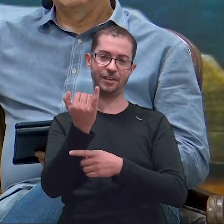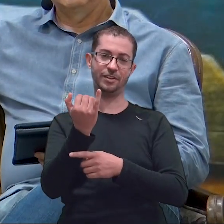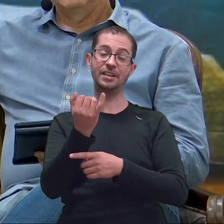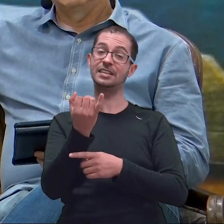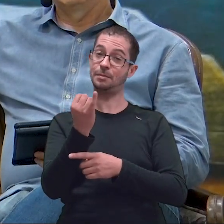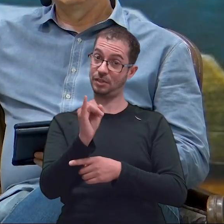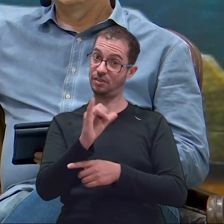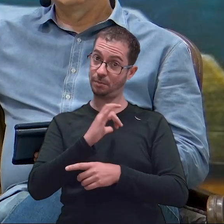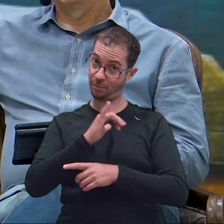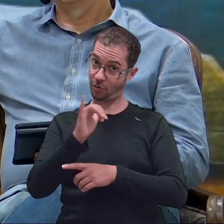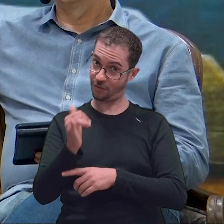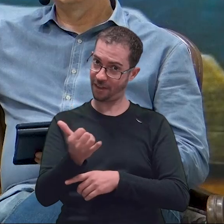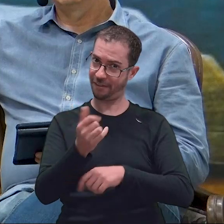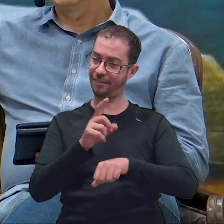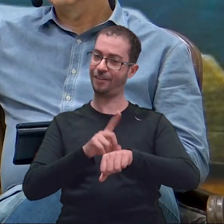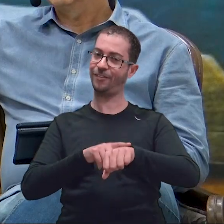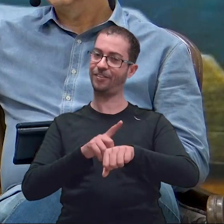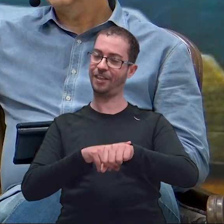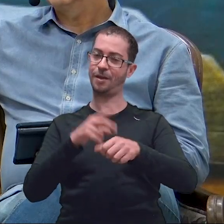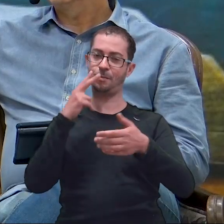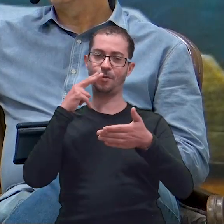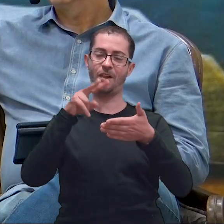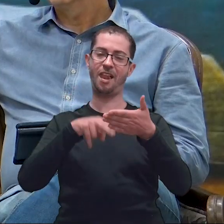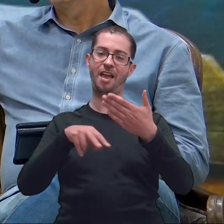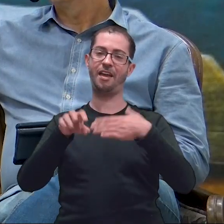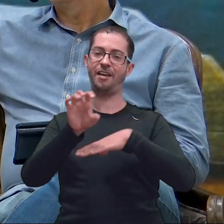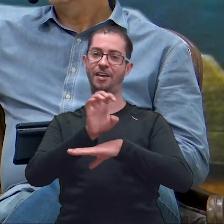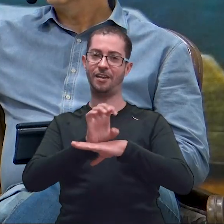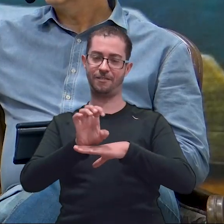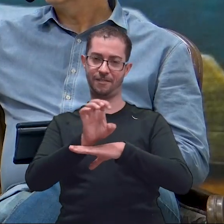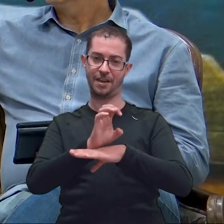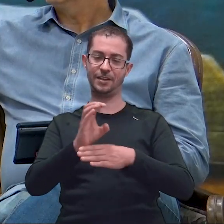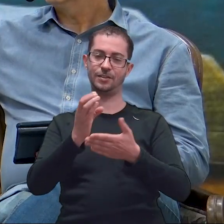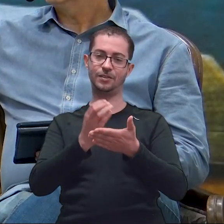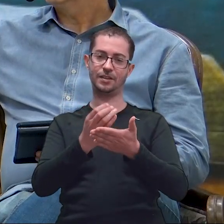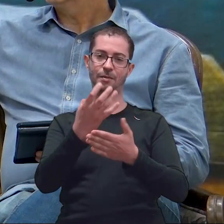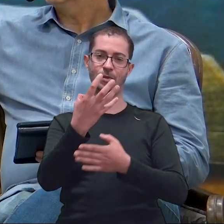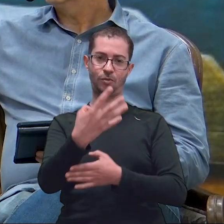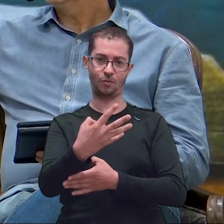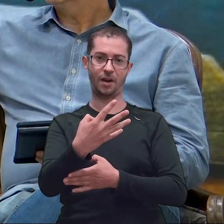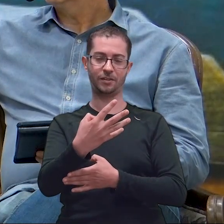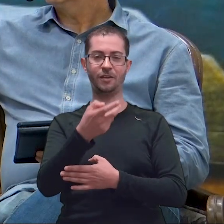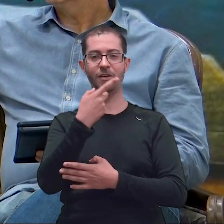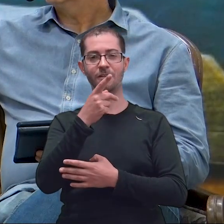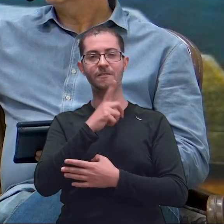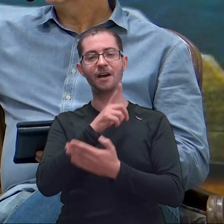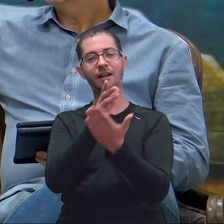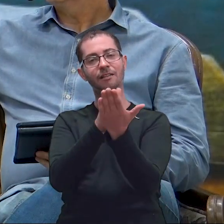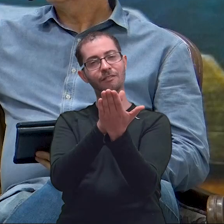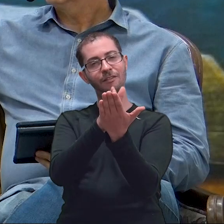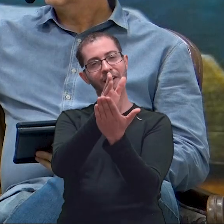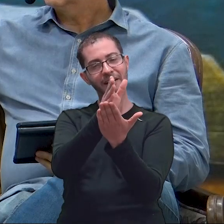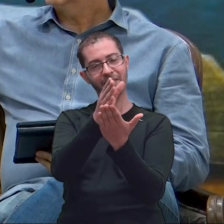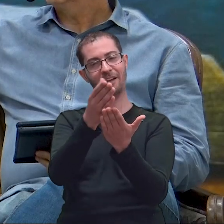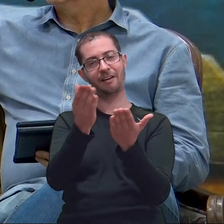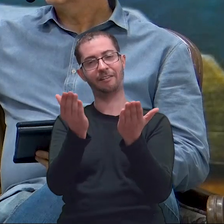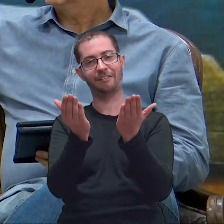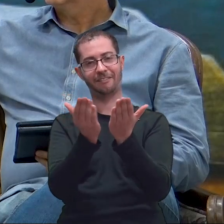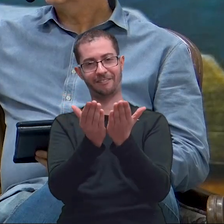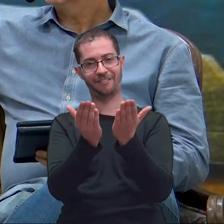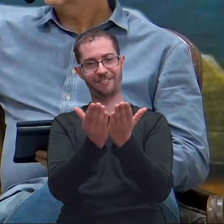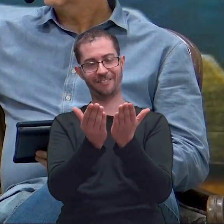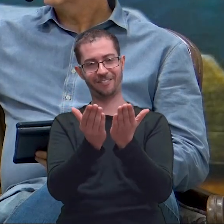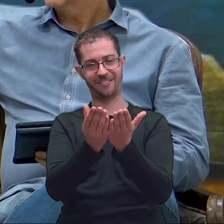4 de Efésios, que não vai dar tempo hoje de a gente trabalhar. Mas ele vai falar justamente de esse andar cristão. Então,